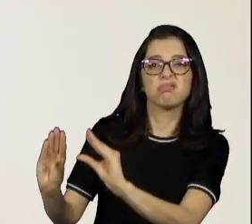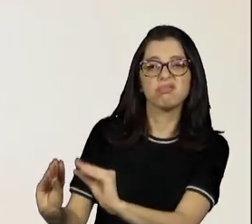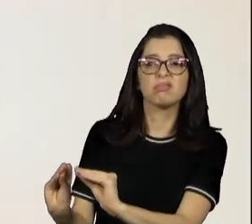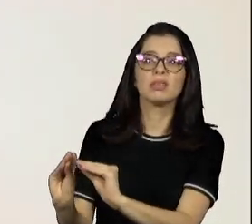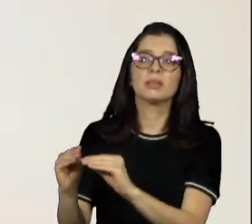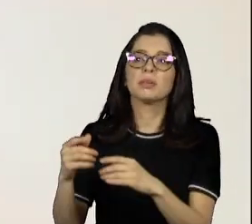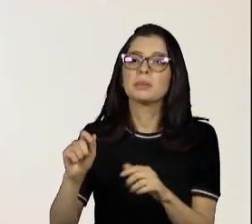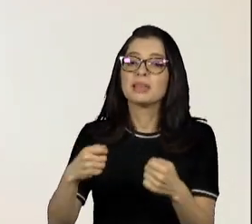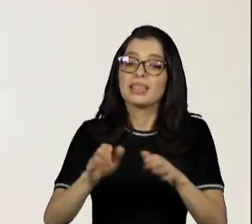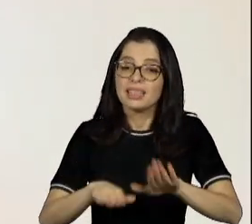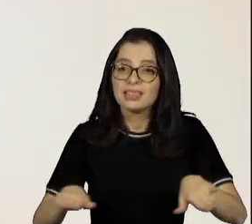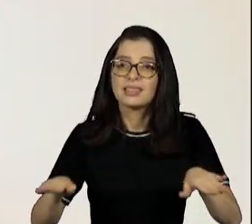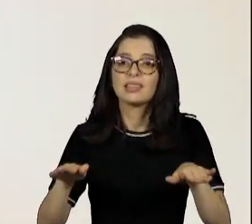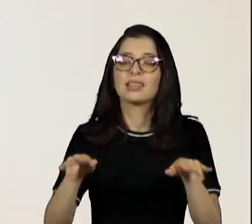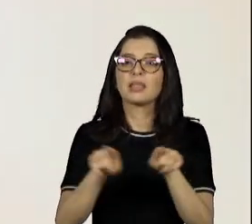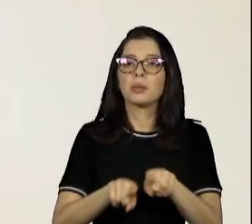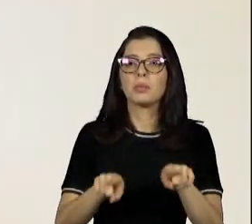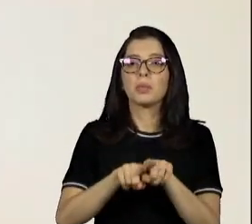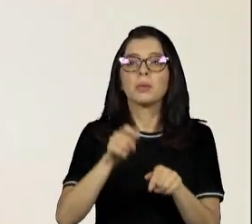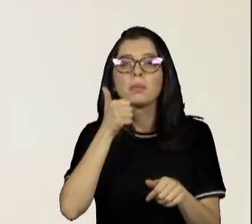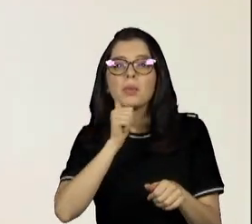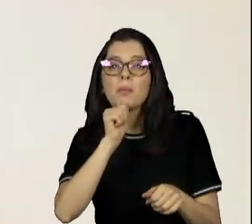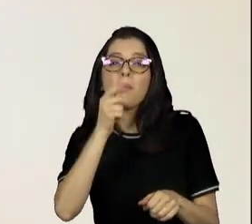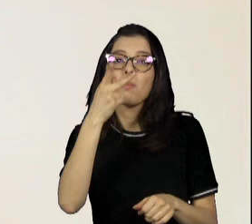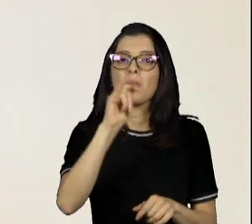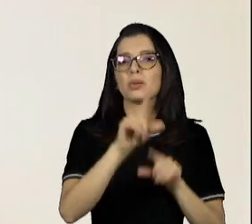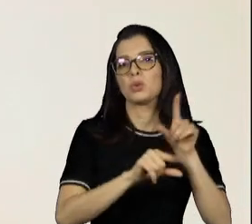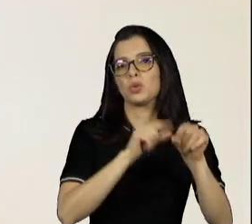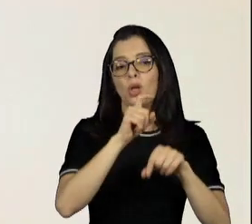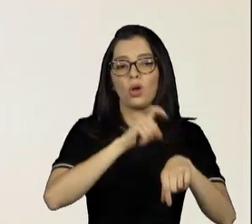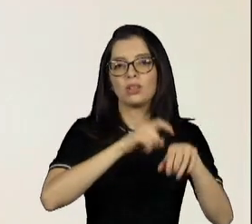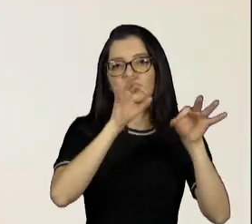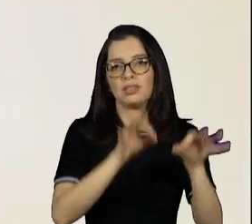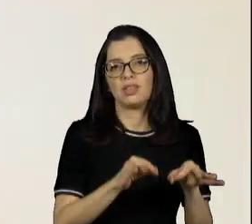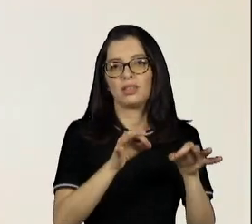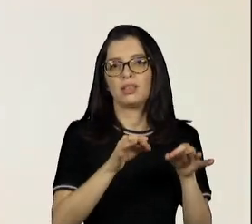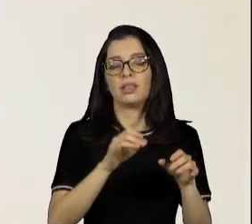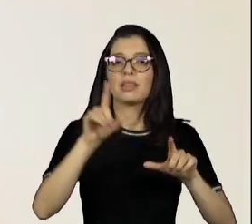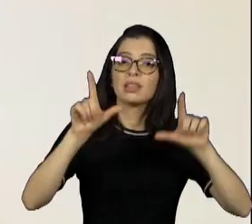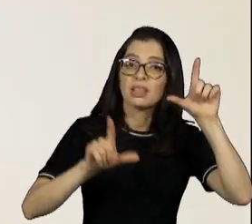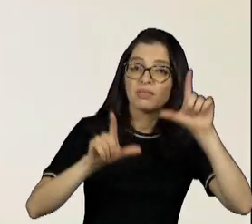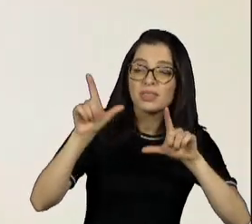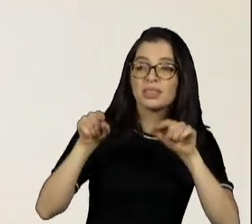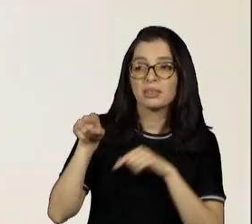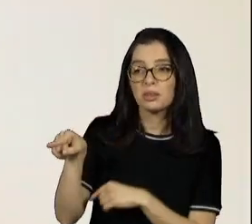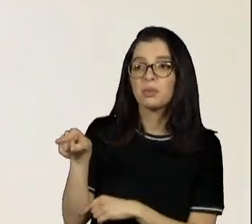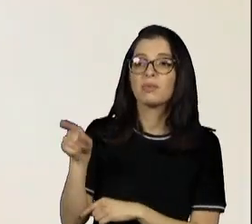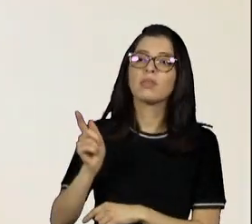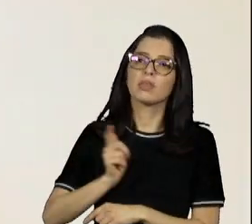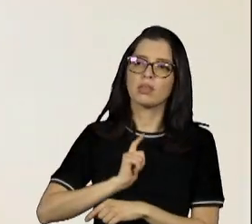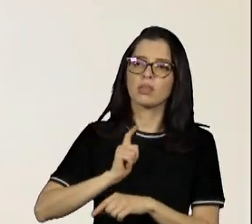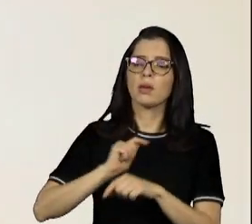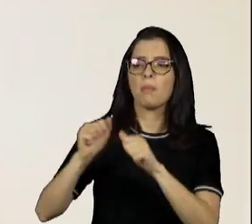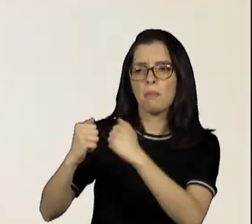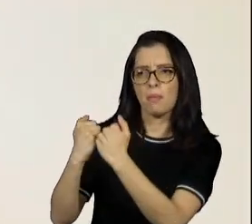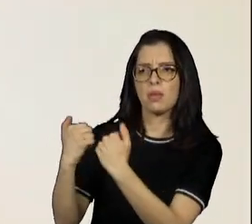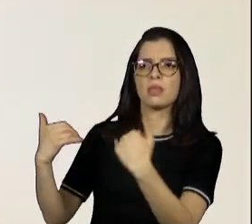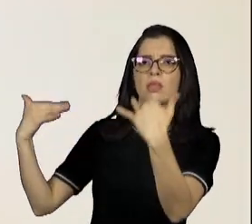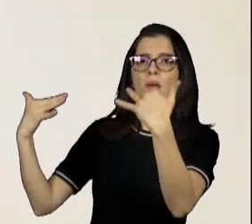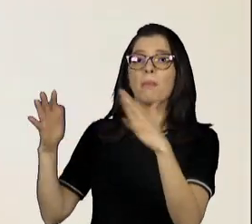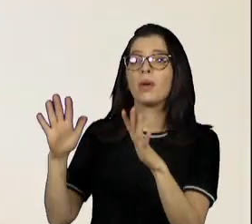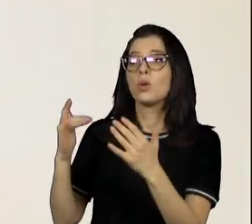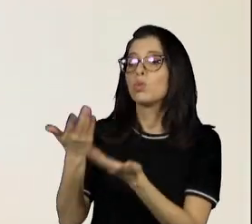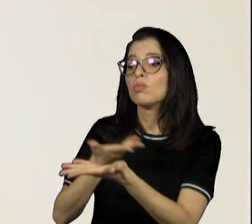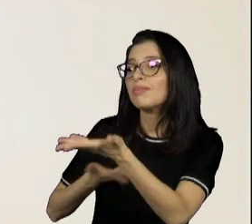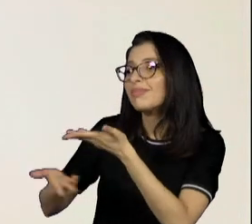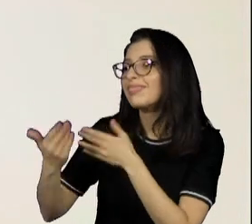crianças e da possibilidade dos pais escolherem. Hoje em dia, o programa de televisão, que tenha plateia, mas que não tenha interatividade, que a pessoa não